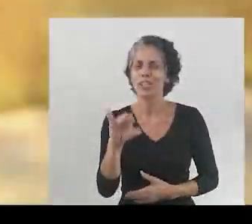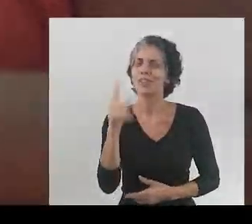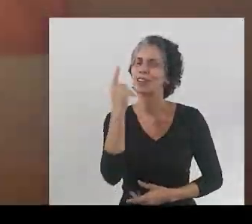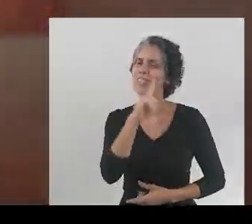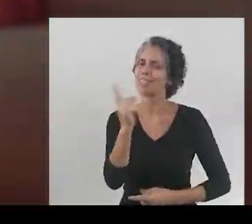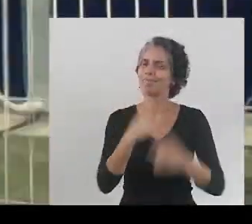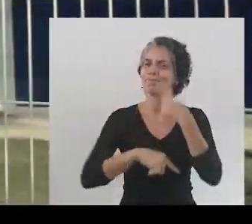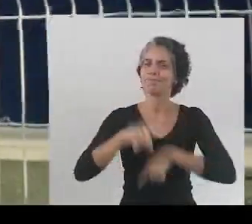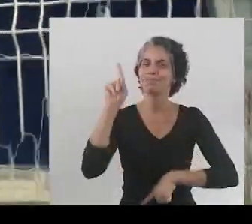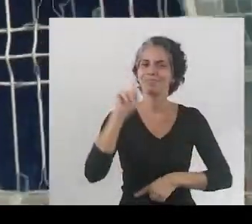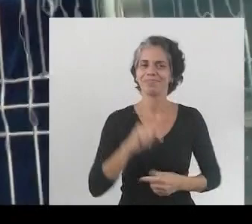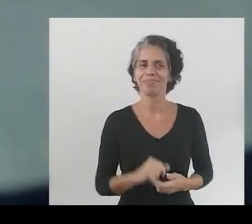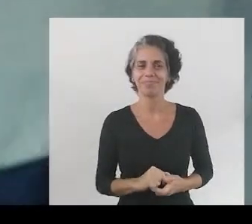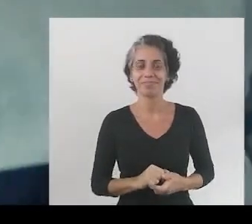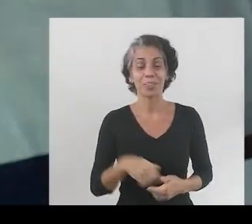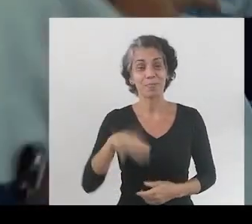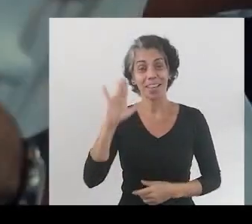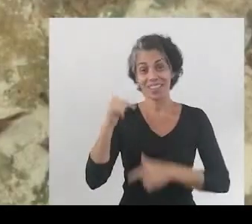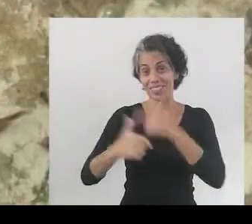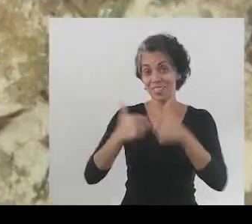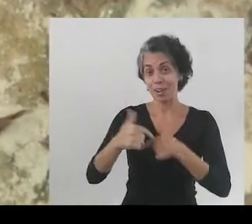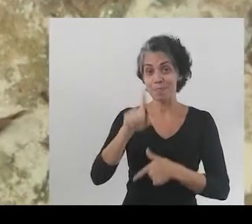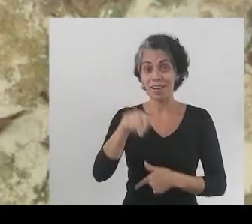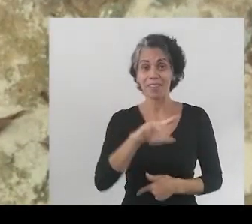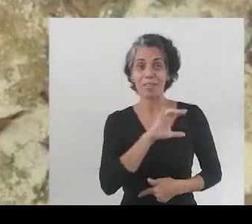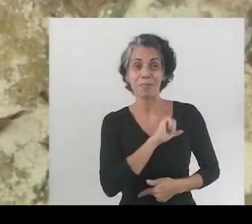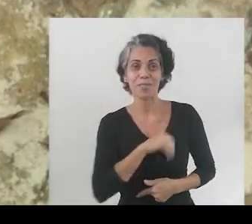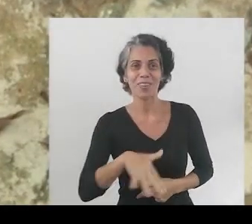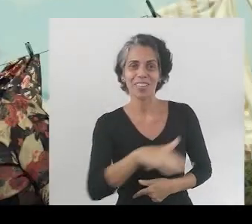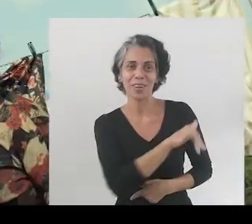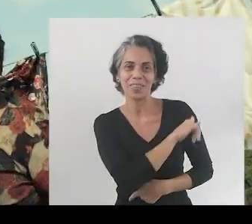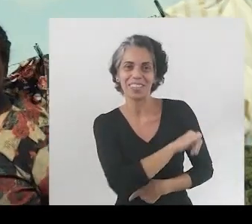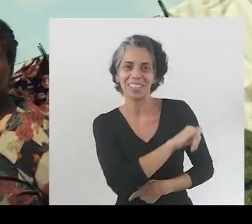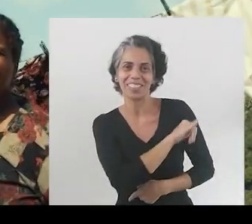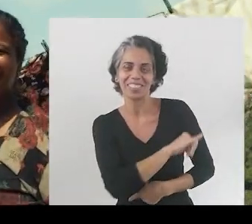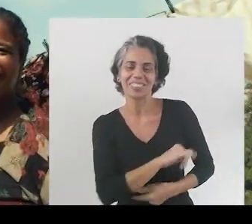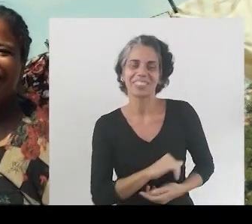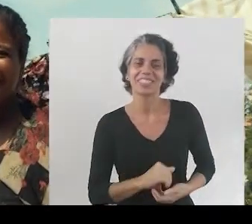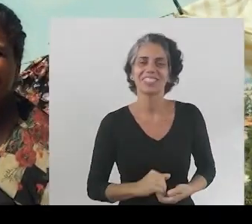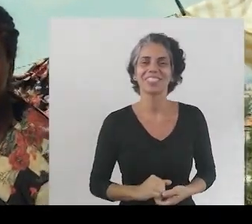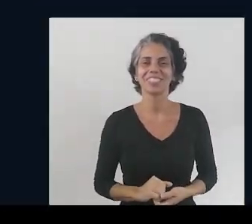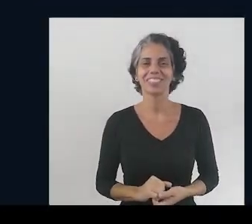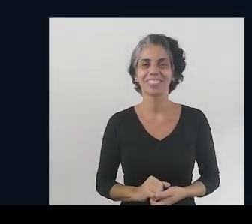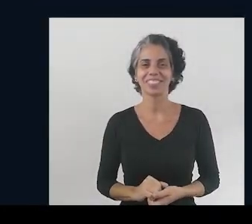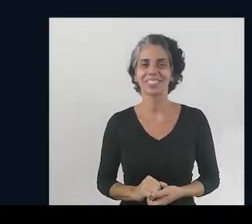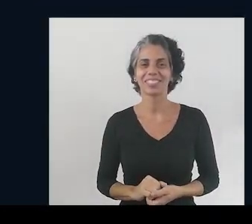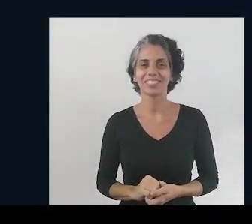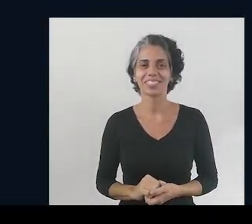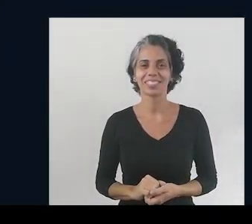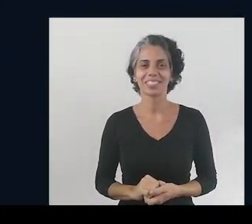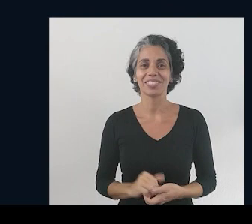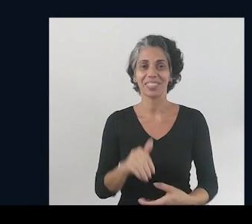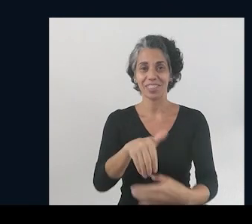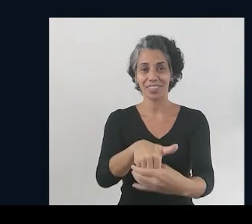É mais que trabalho, é amor ao rio. É 25.